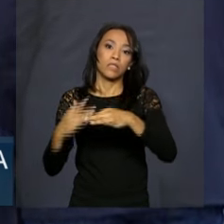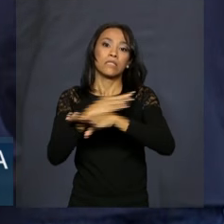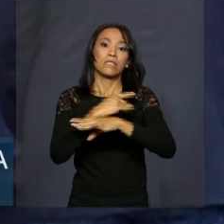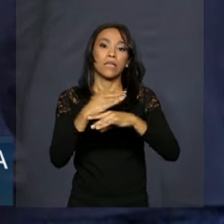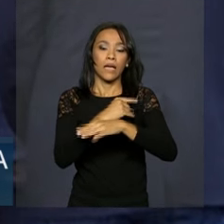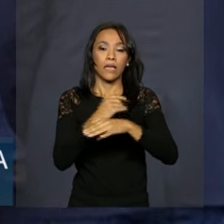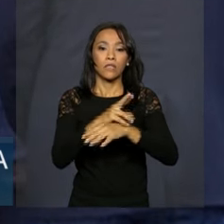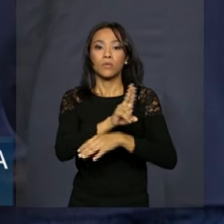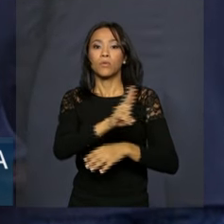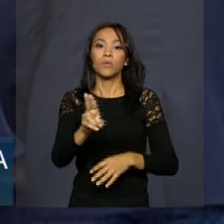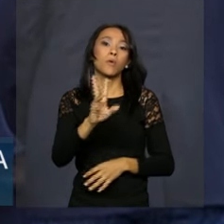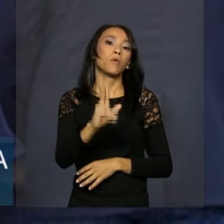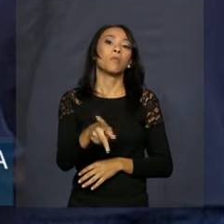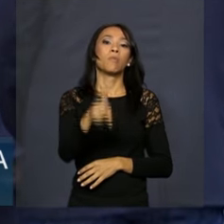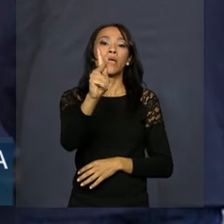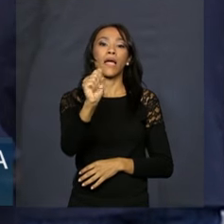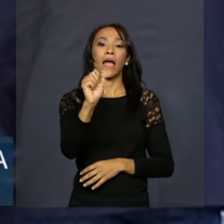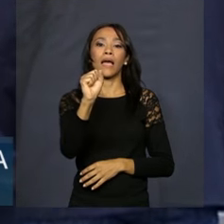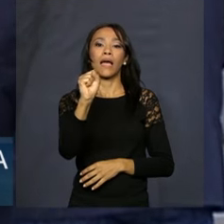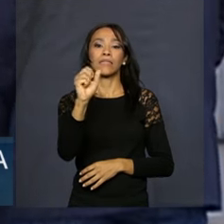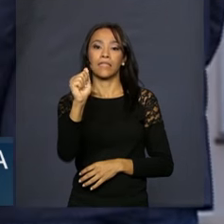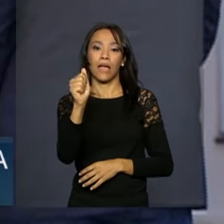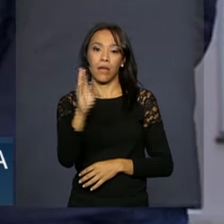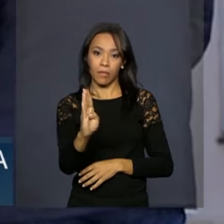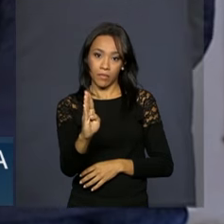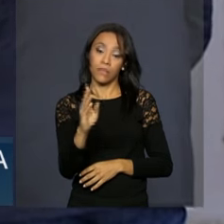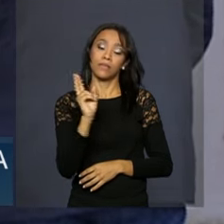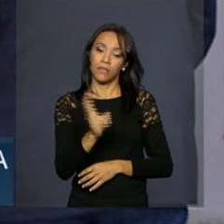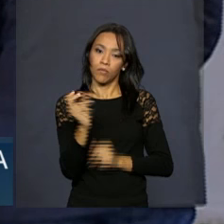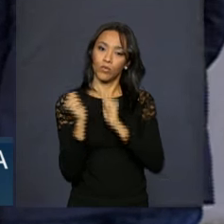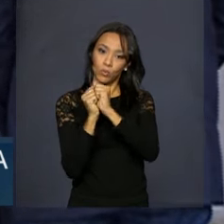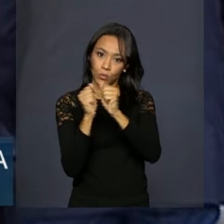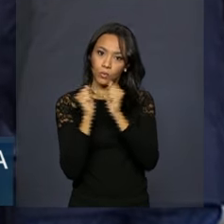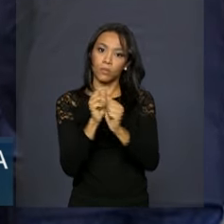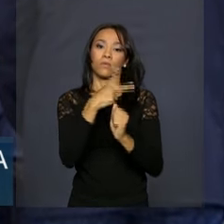a acompanha na entrega do Minha Casa Minha Vida.